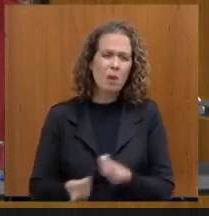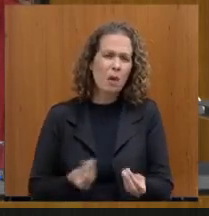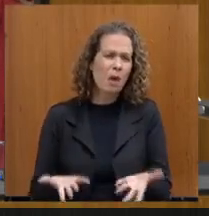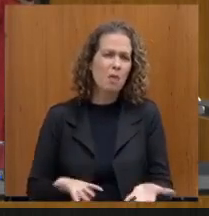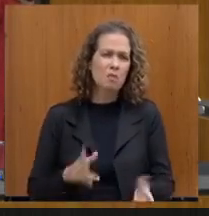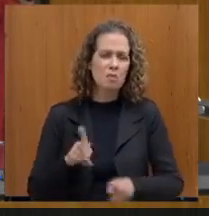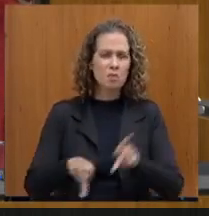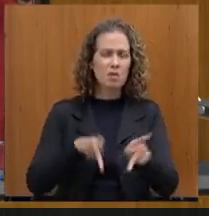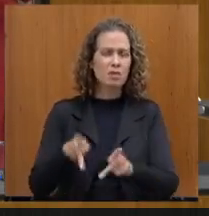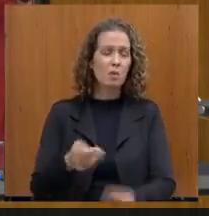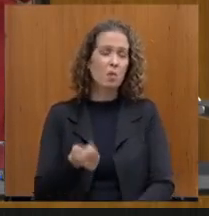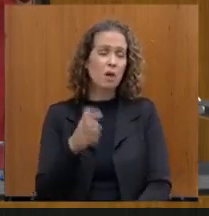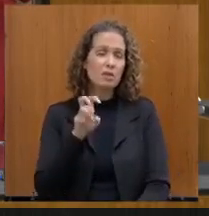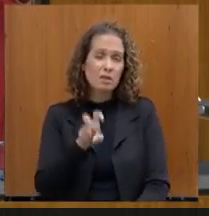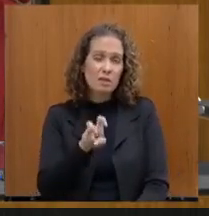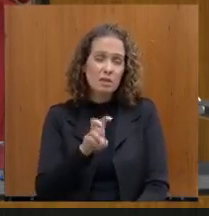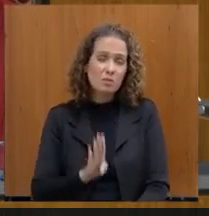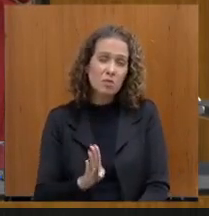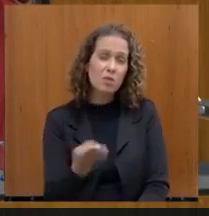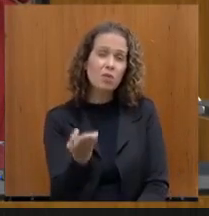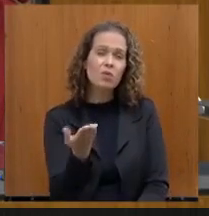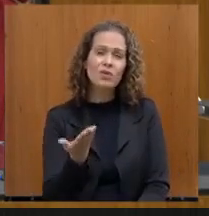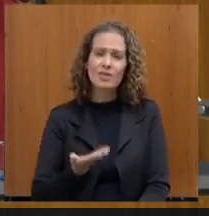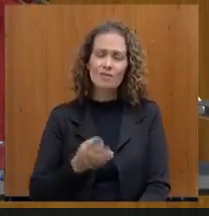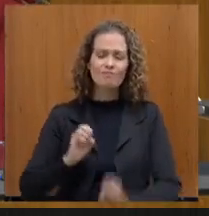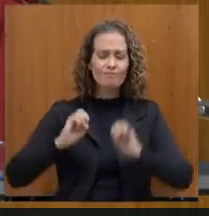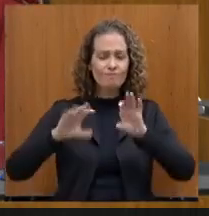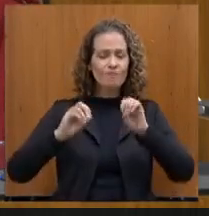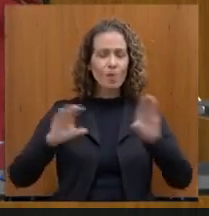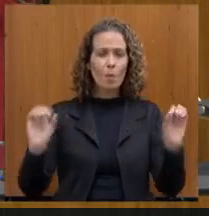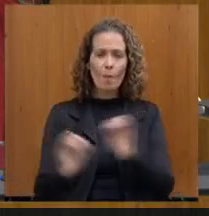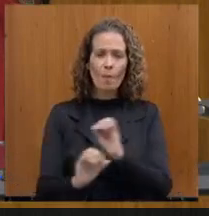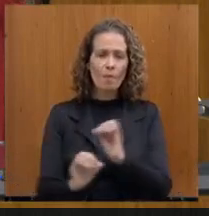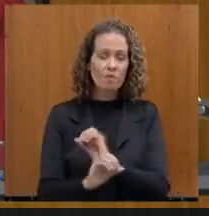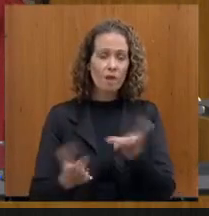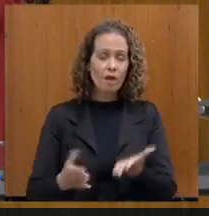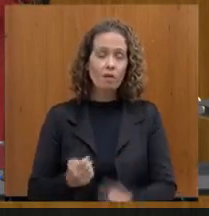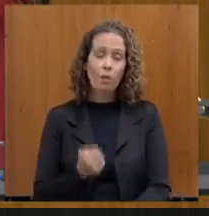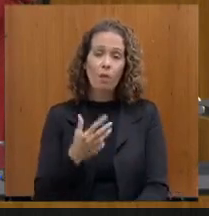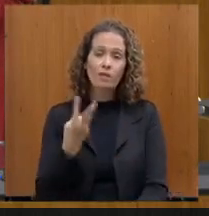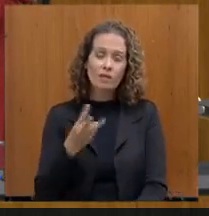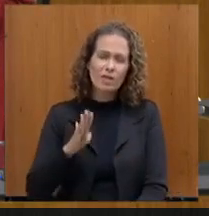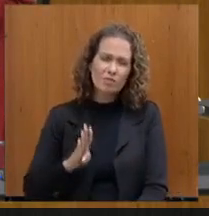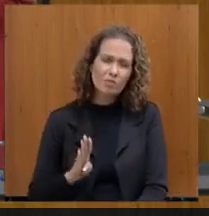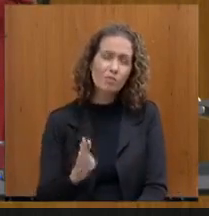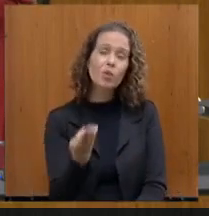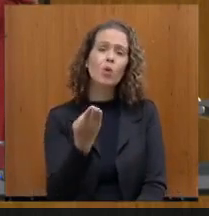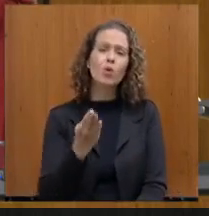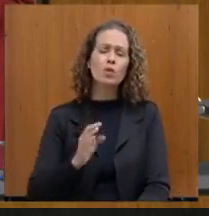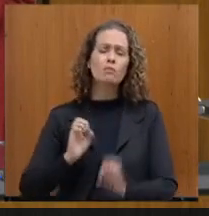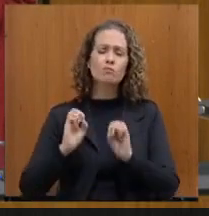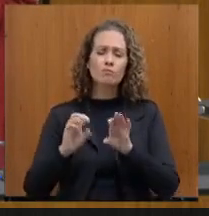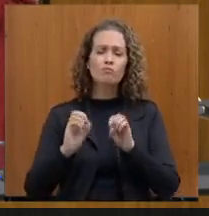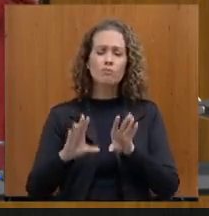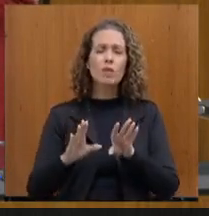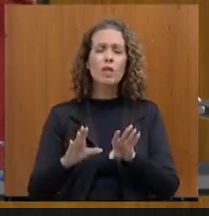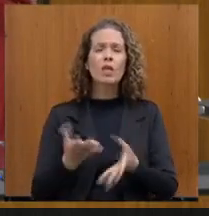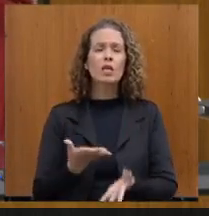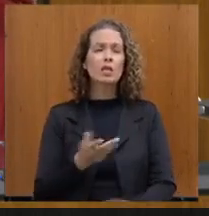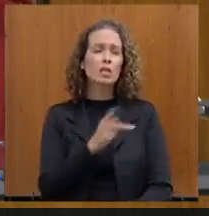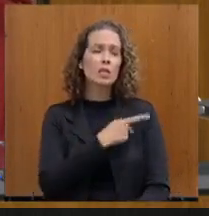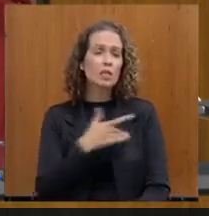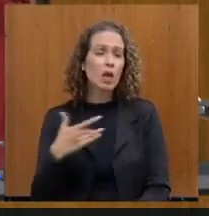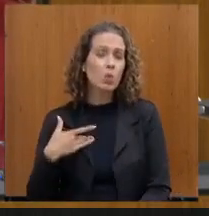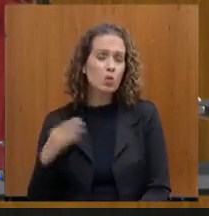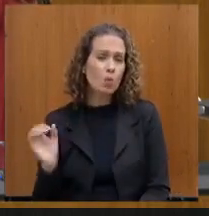quase 5 bilhões que deixaram de ser investidos em educação, quase 3 bilhões que deixaram de ser investidos em saúde, estou falando da gestão